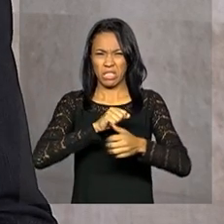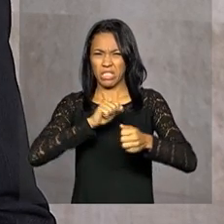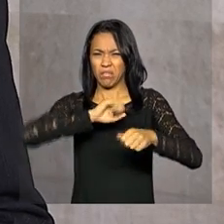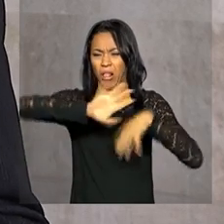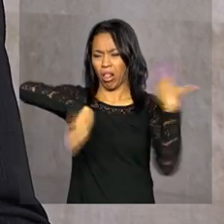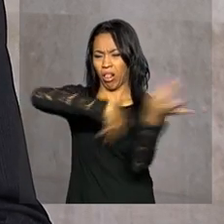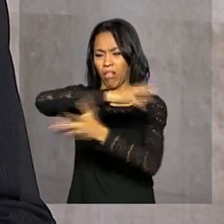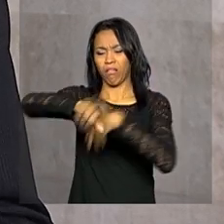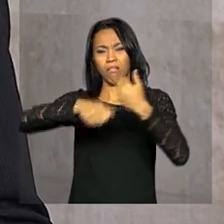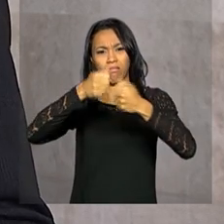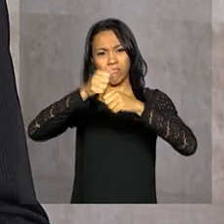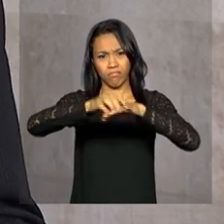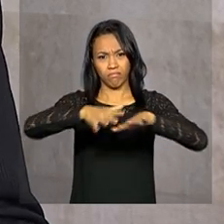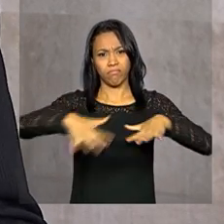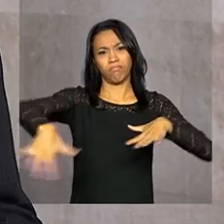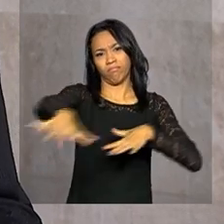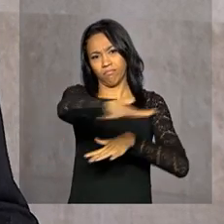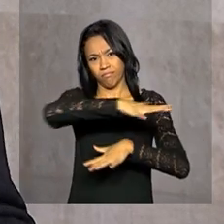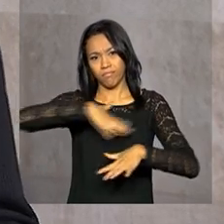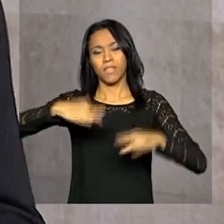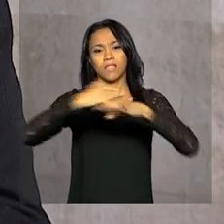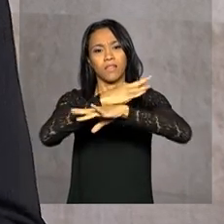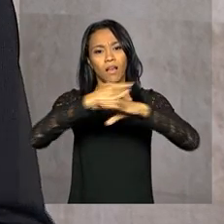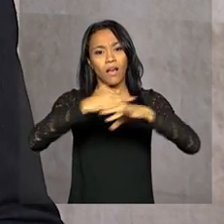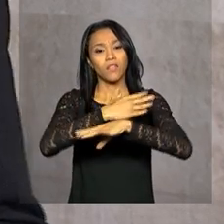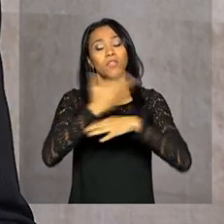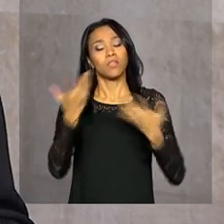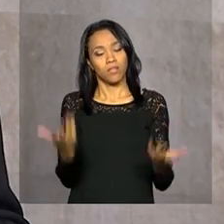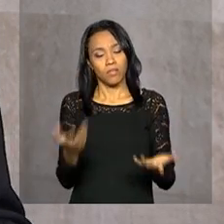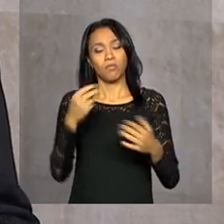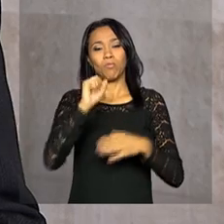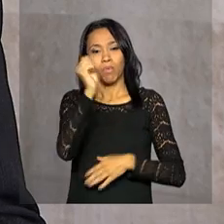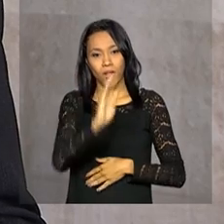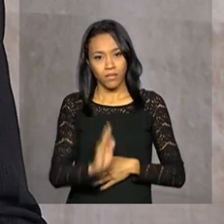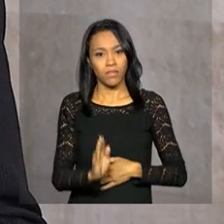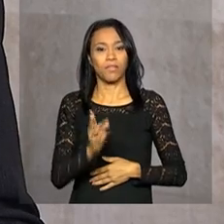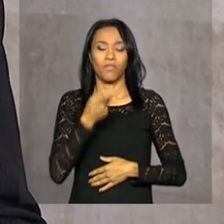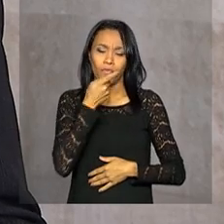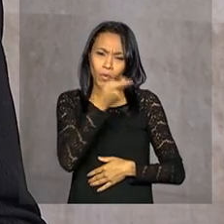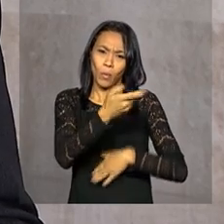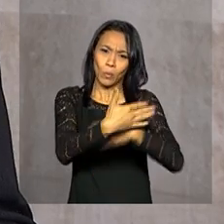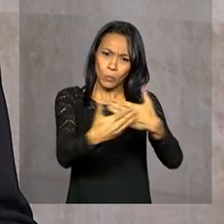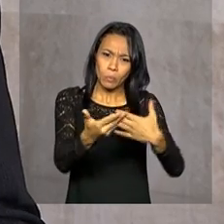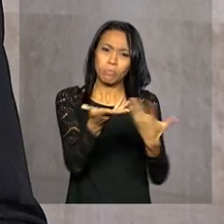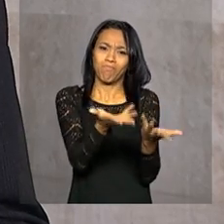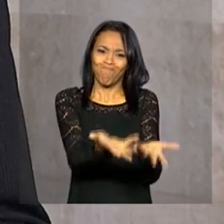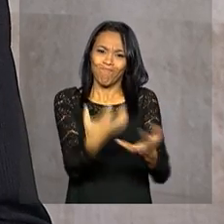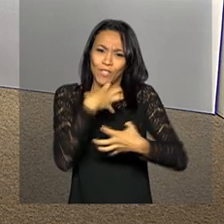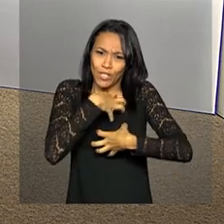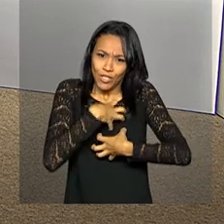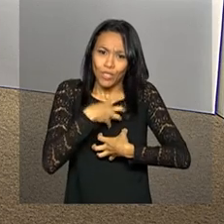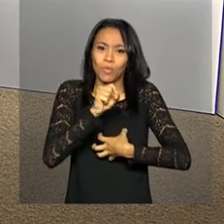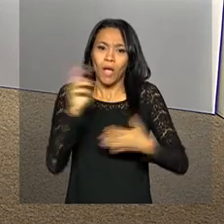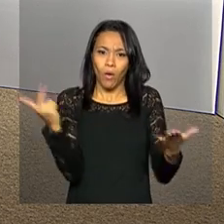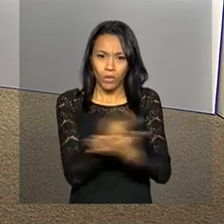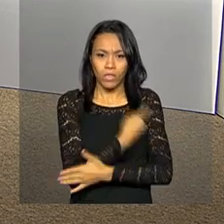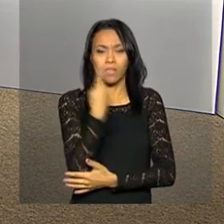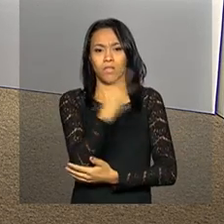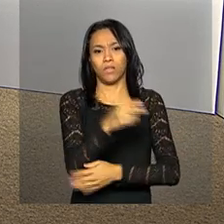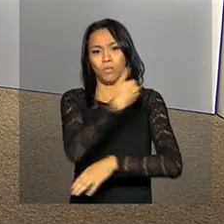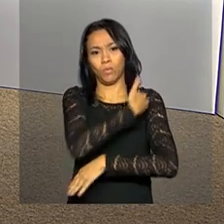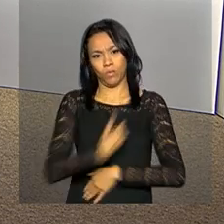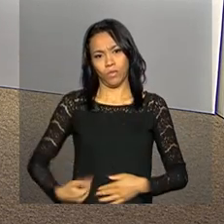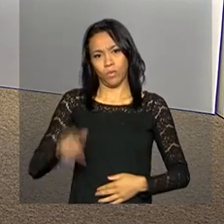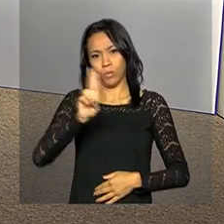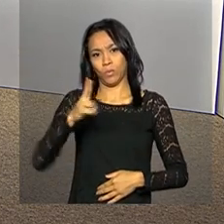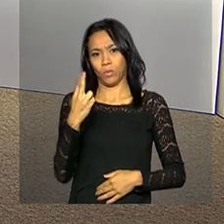O Brasil enviou mensagem aí empenhando a sua solidariedade ao governo uruguaio. Jaime. João, obrigado pelas informações ao